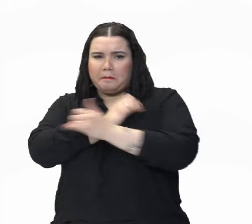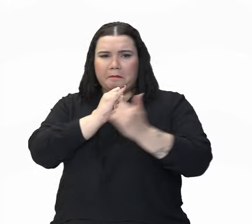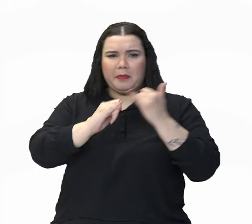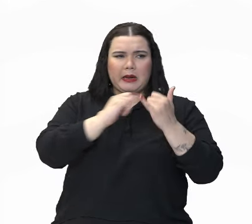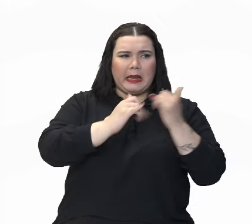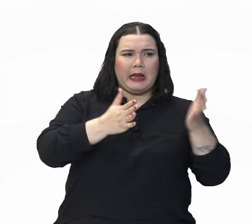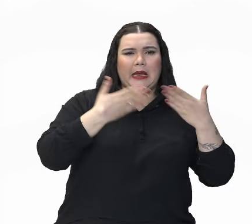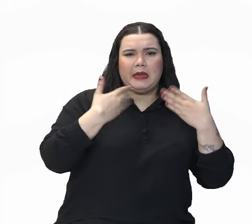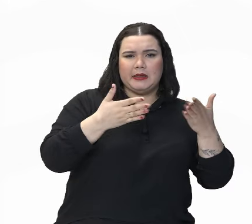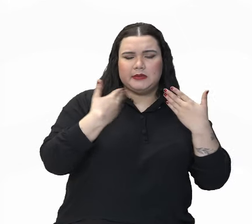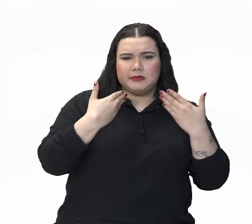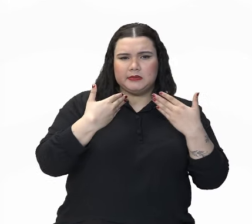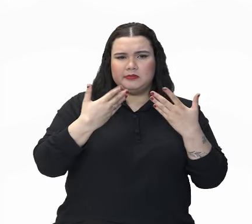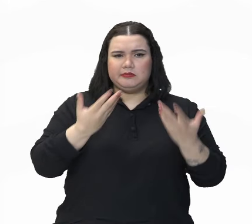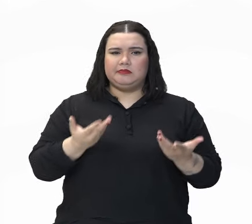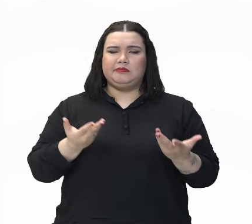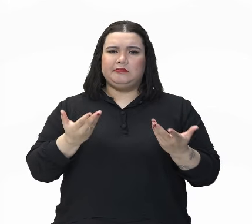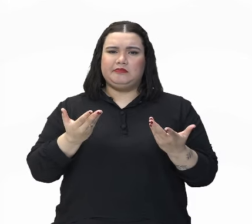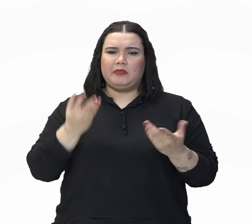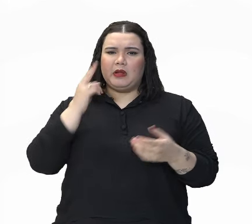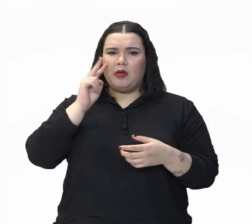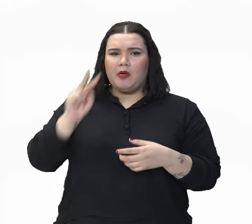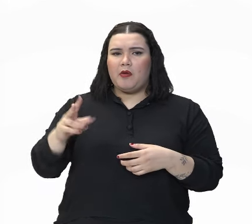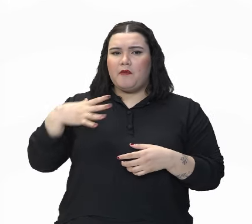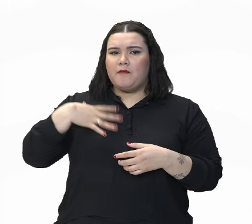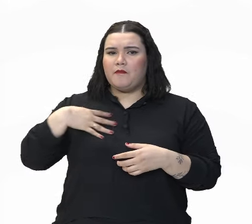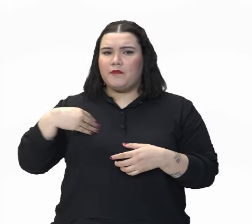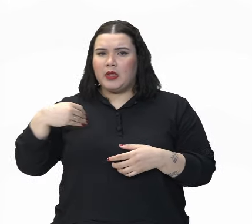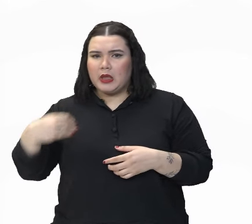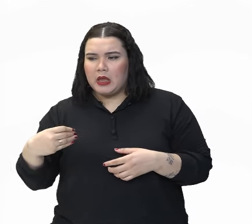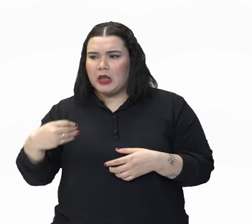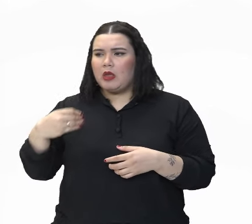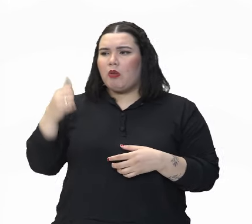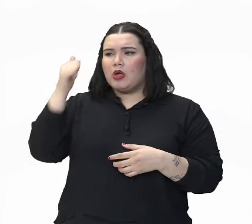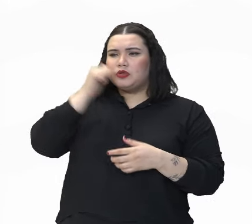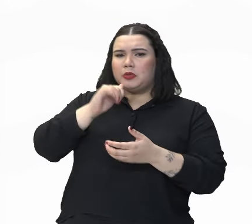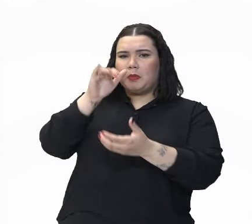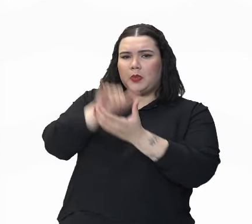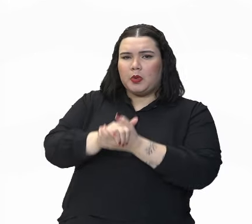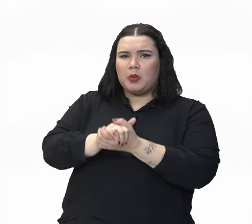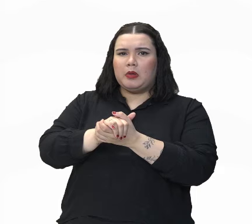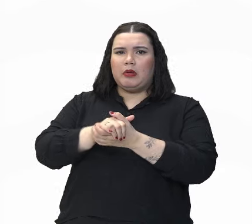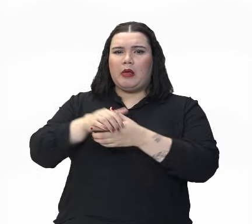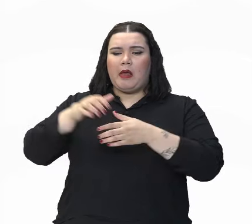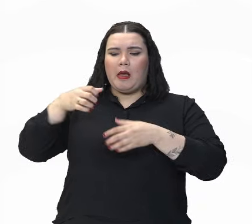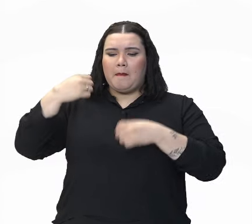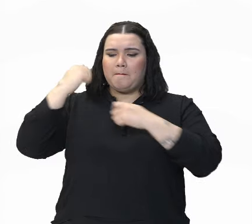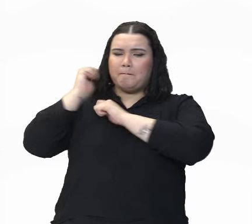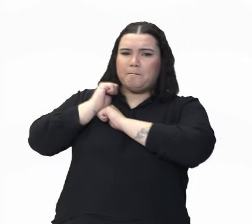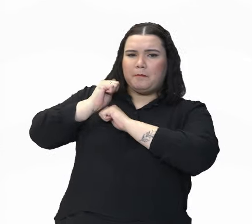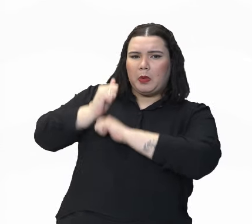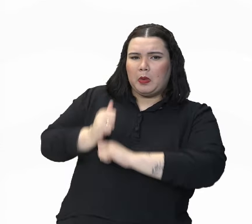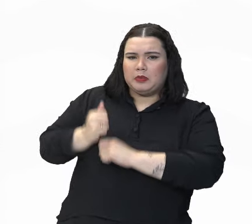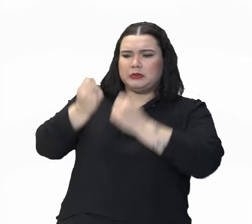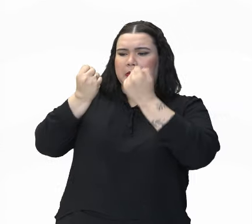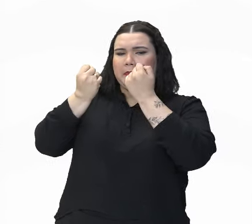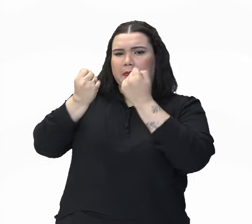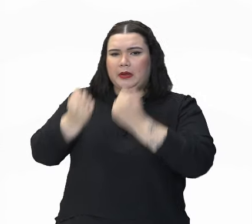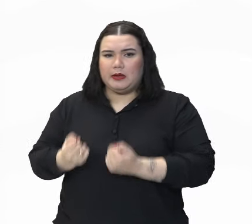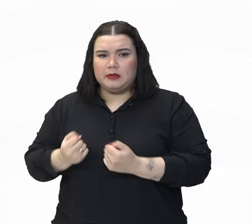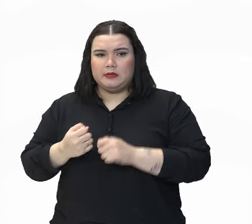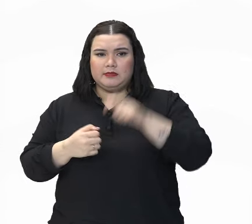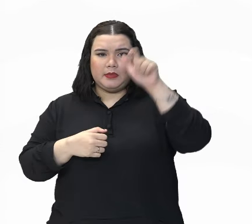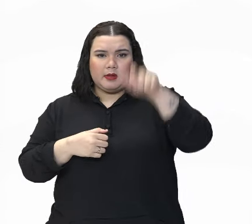instante, assim, besta, olhando os filhos, a mulher e a bagagem pesada. O menino mais